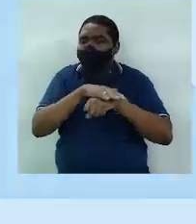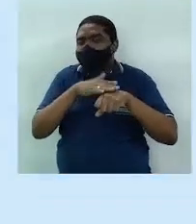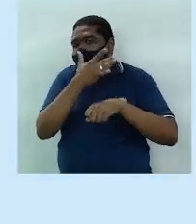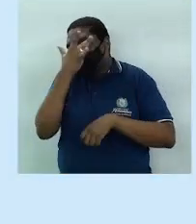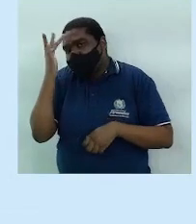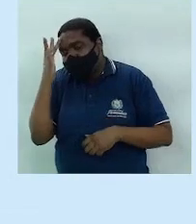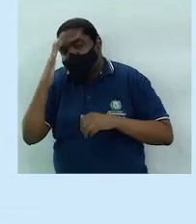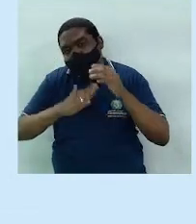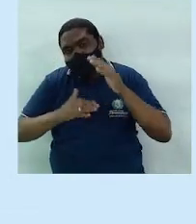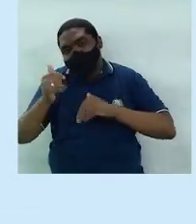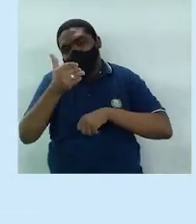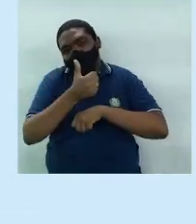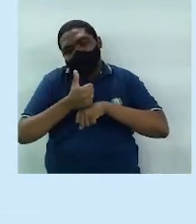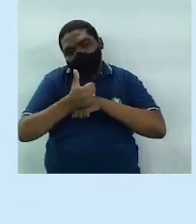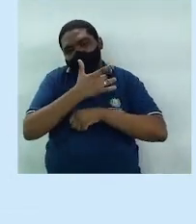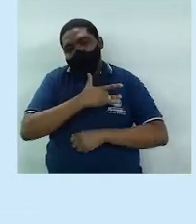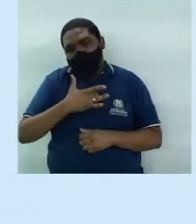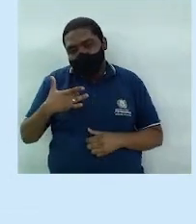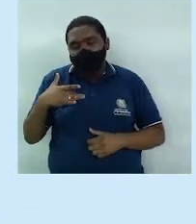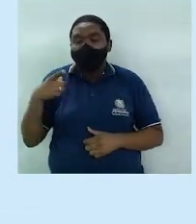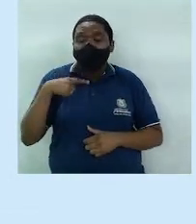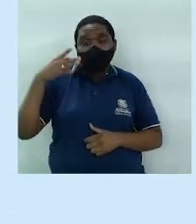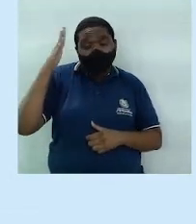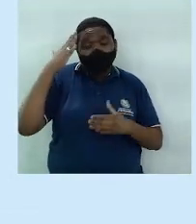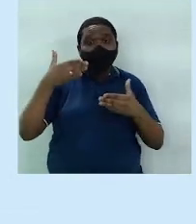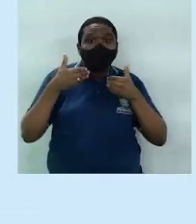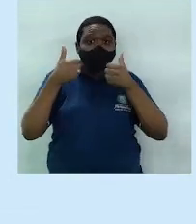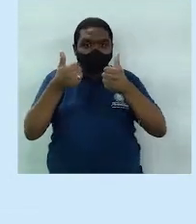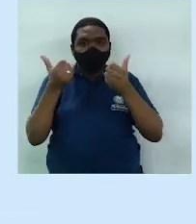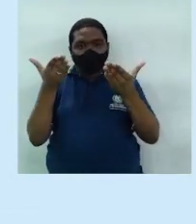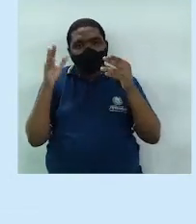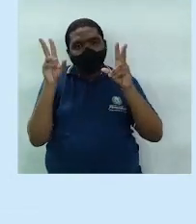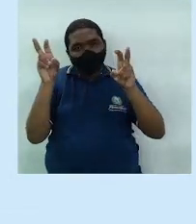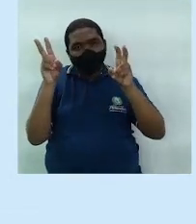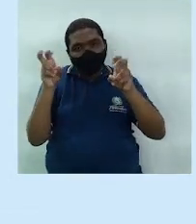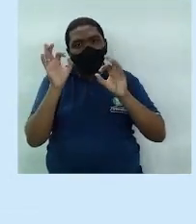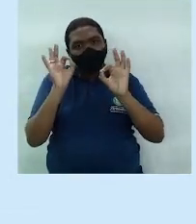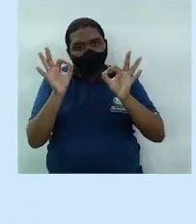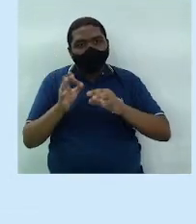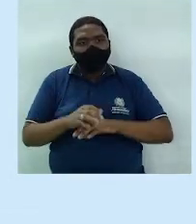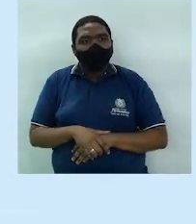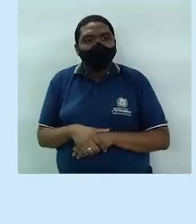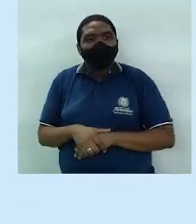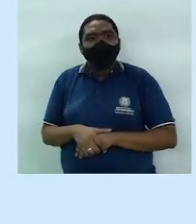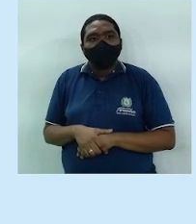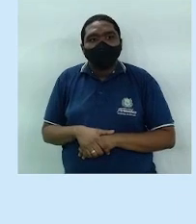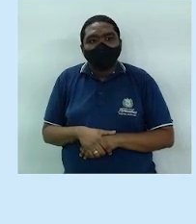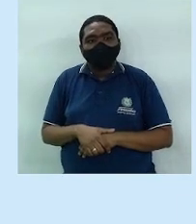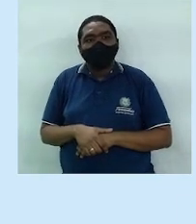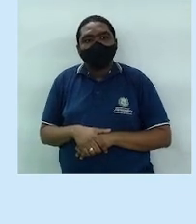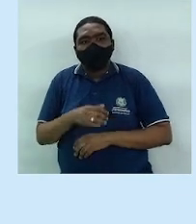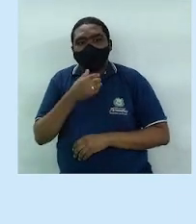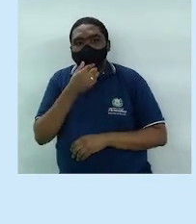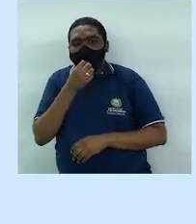profissionais de saúde, para ter um entendimento melhor do assunto, tá certo, estudantes? Vamos embora. Na tela.